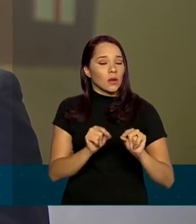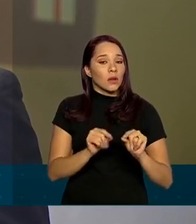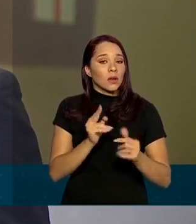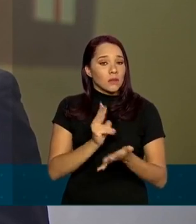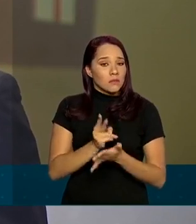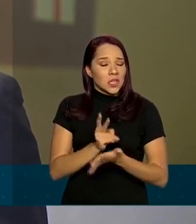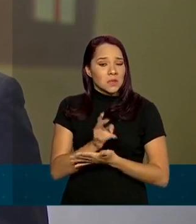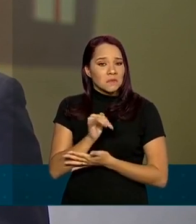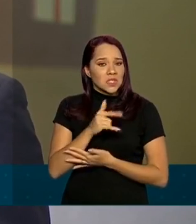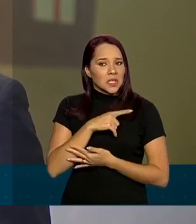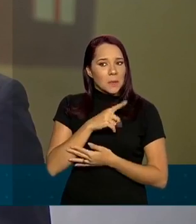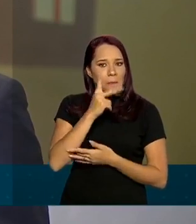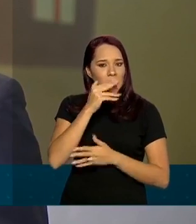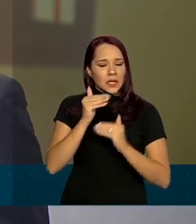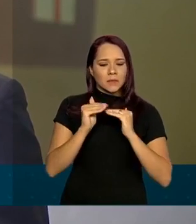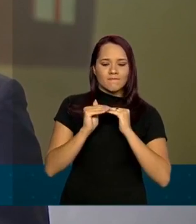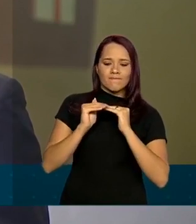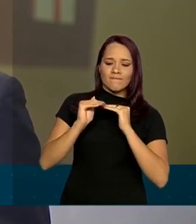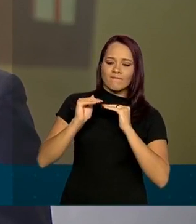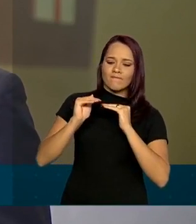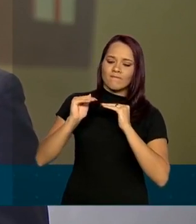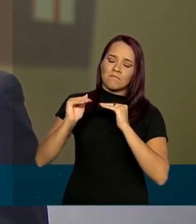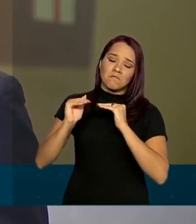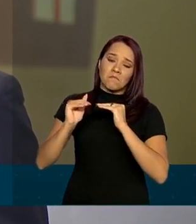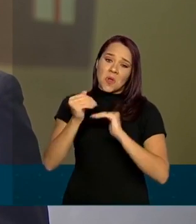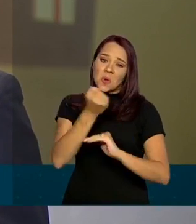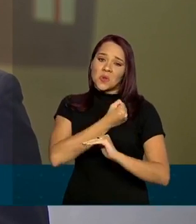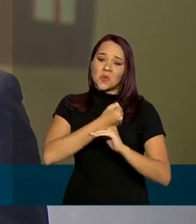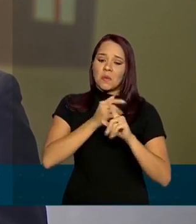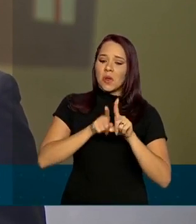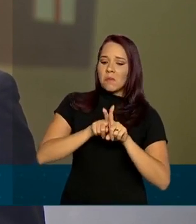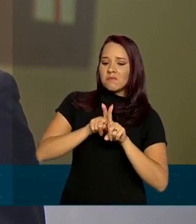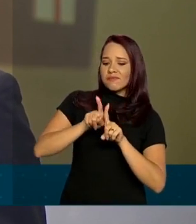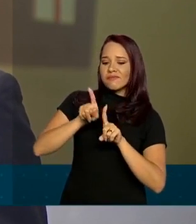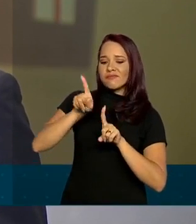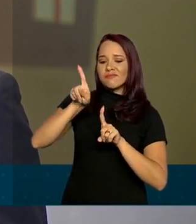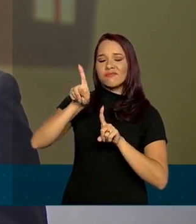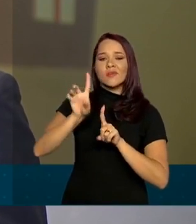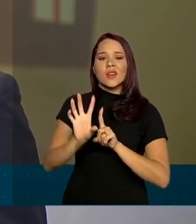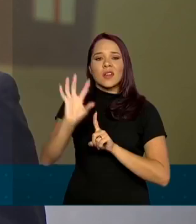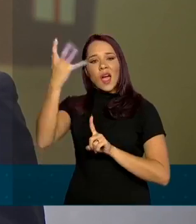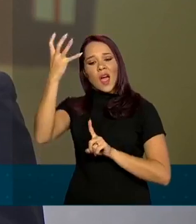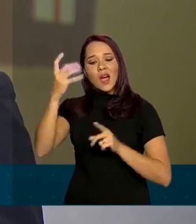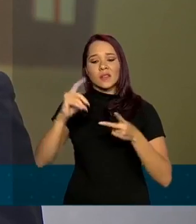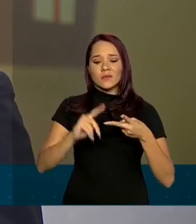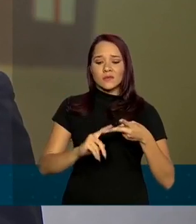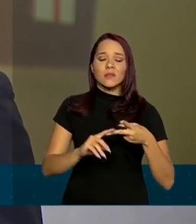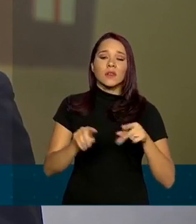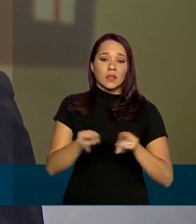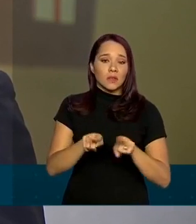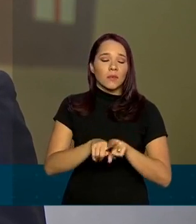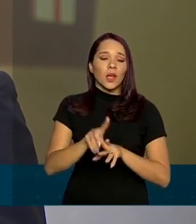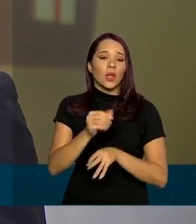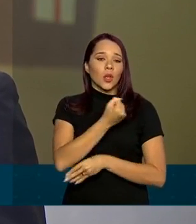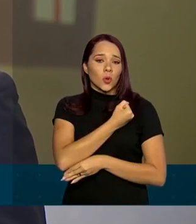haver alguma tendência de estabilização os números continuam subindo tanto o número de casos quanto o número de